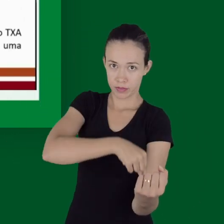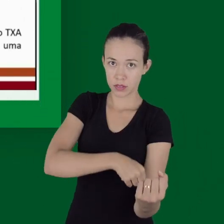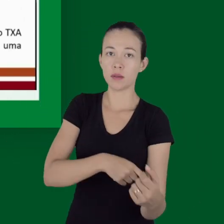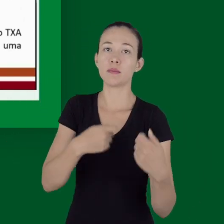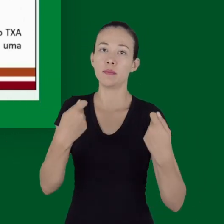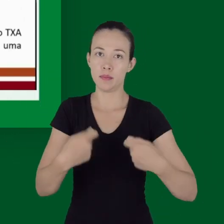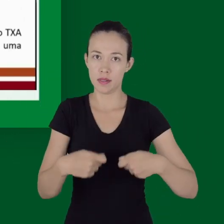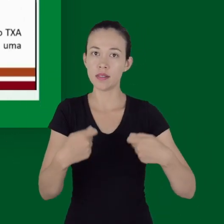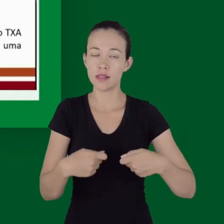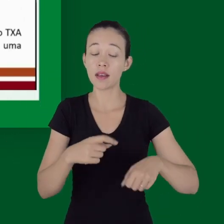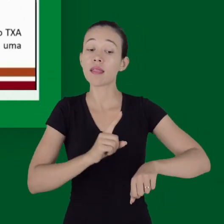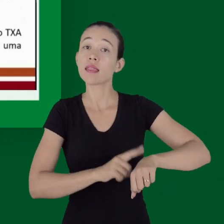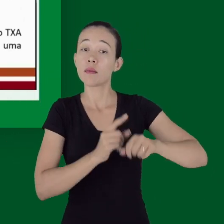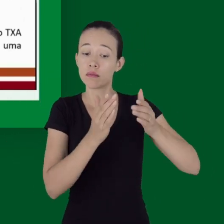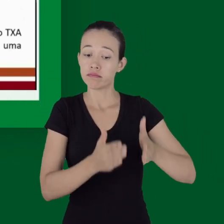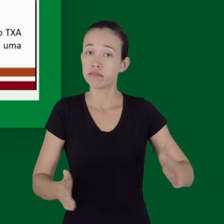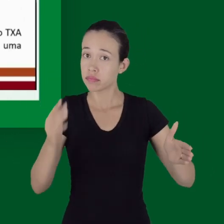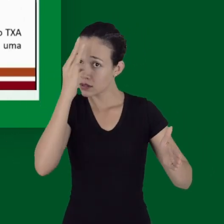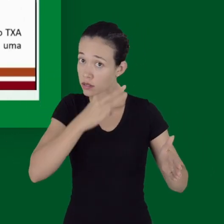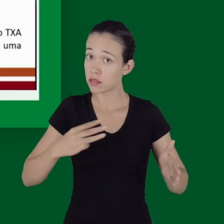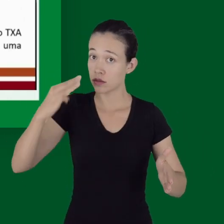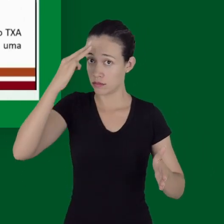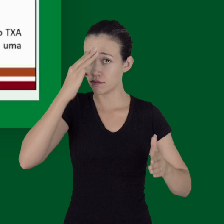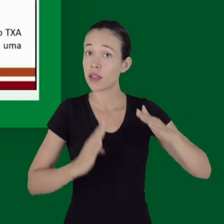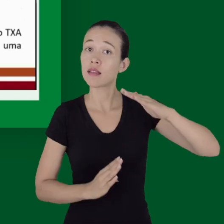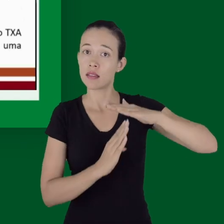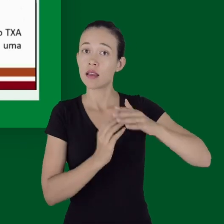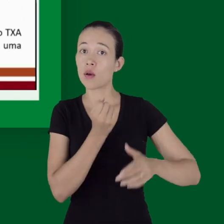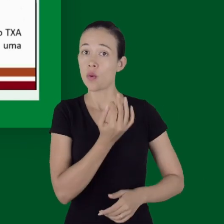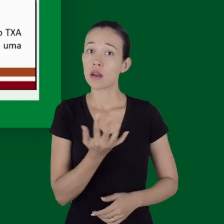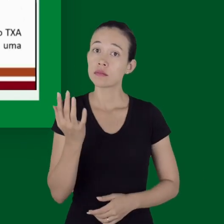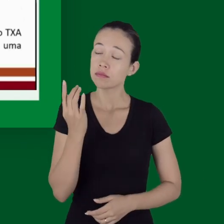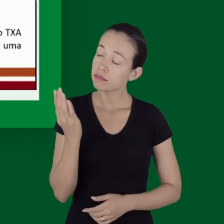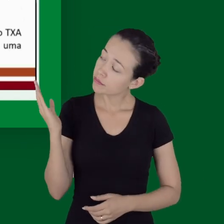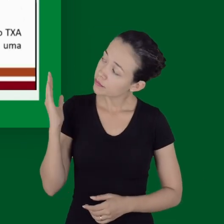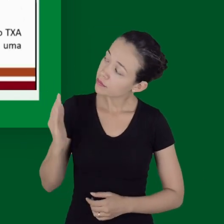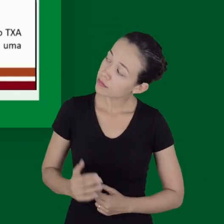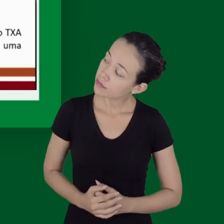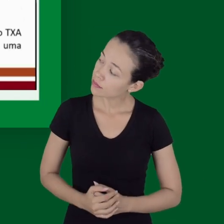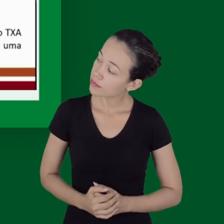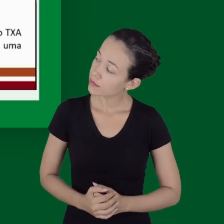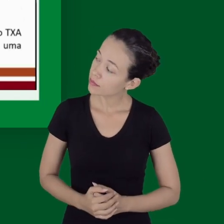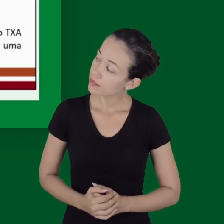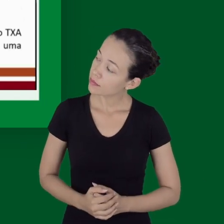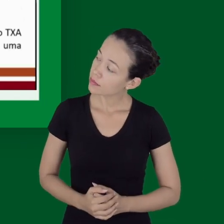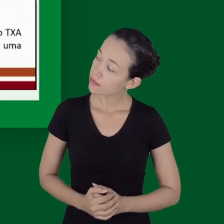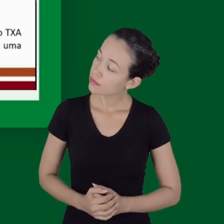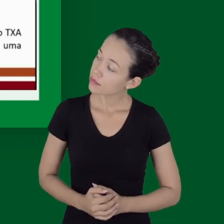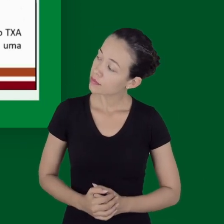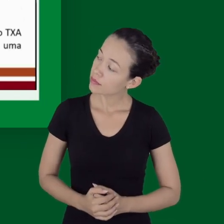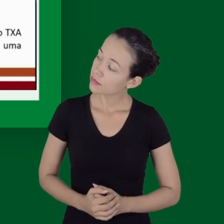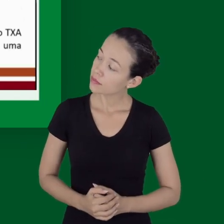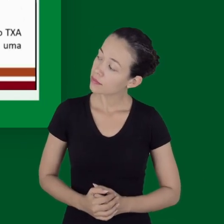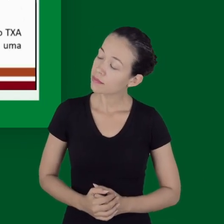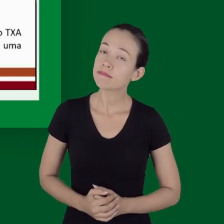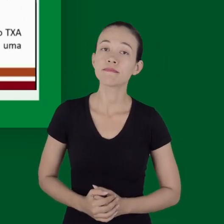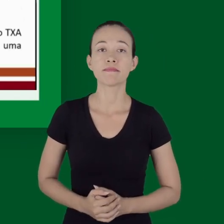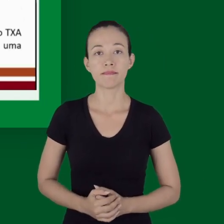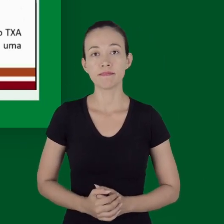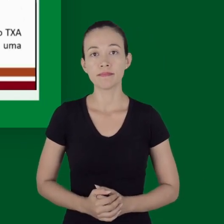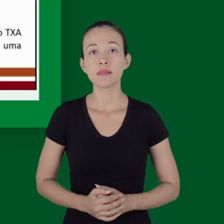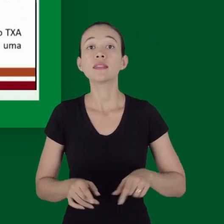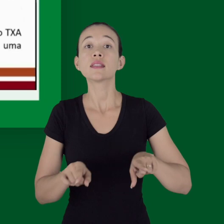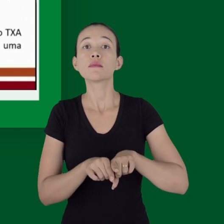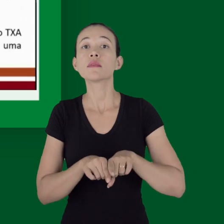grama infundindo em 10 minutos seguido por uma infusão de 1 grama durante 8 horas né e eles também